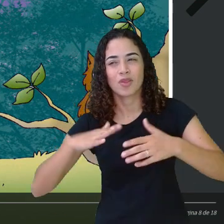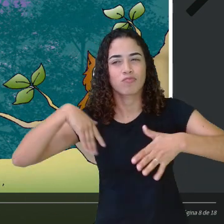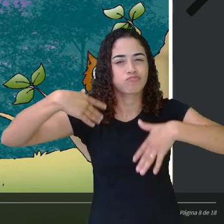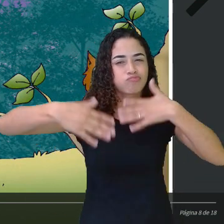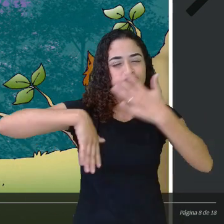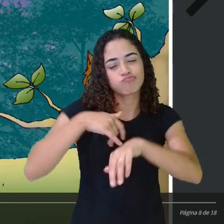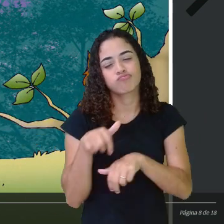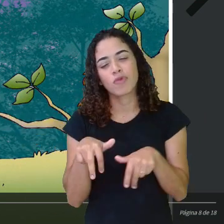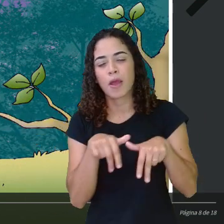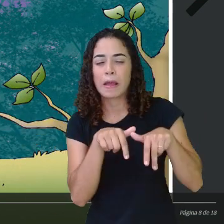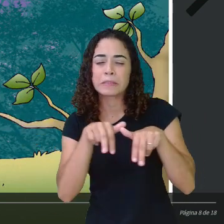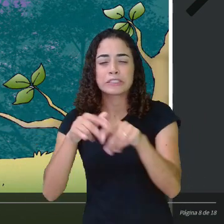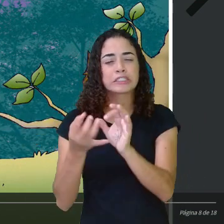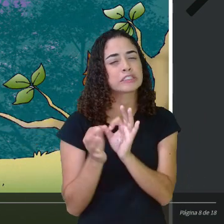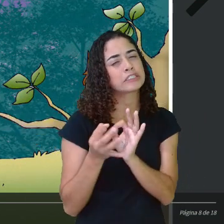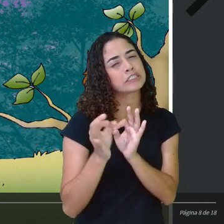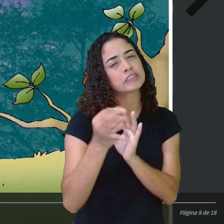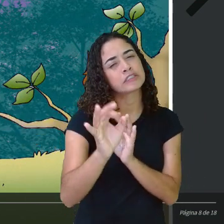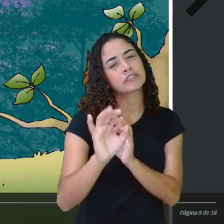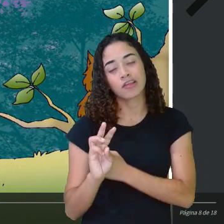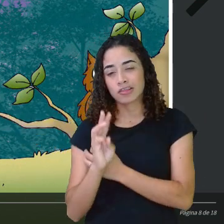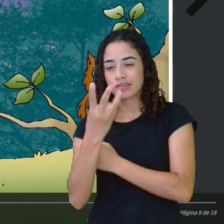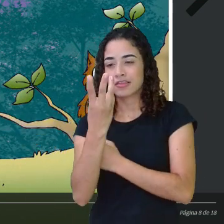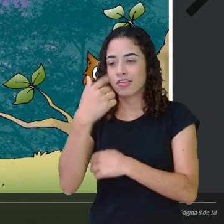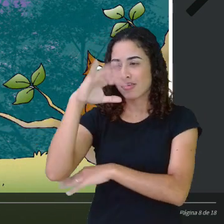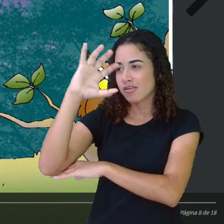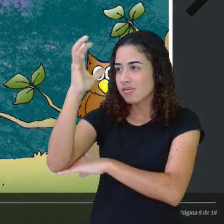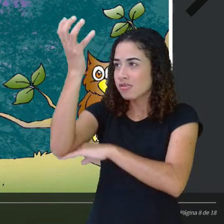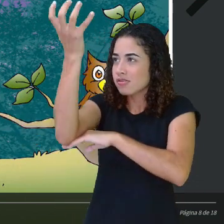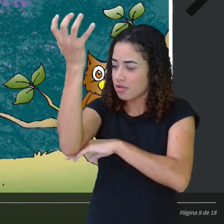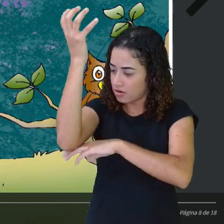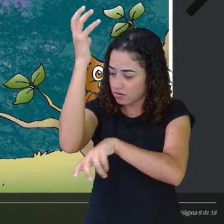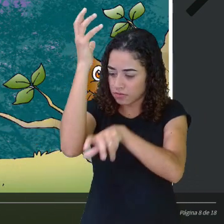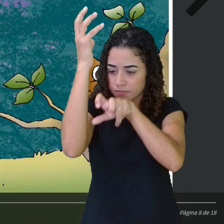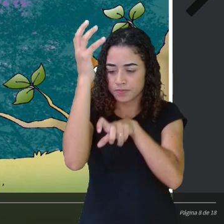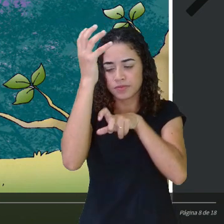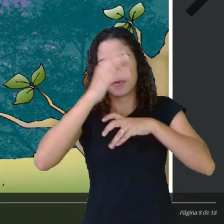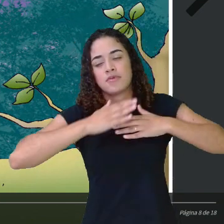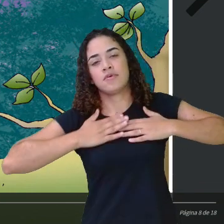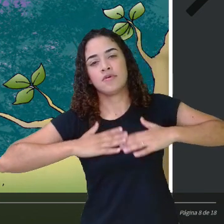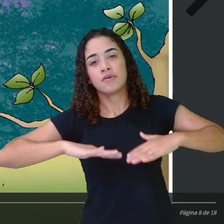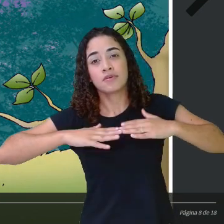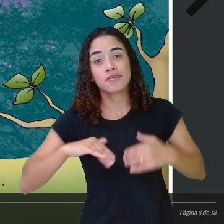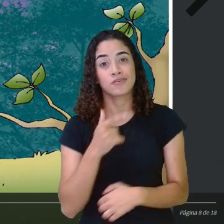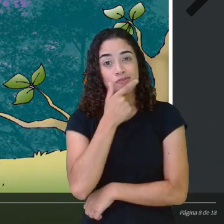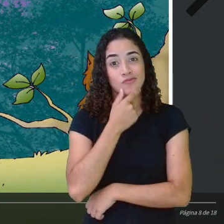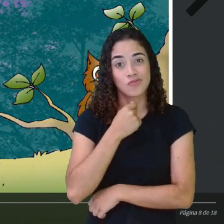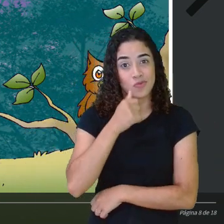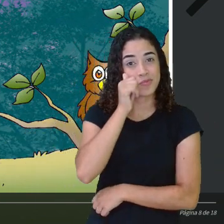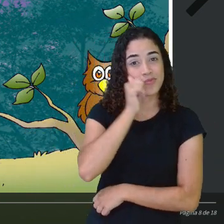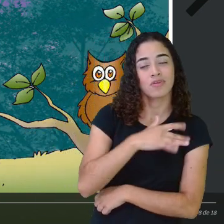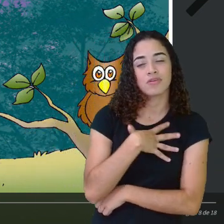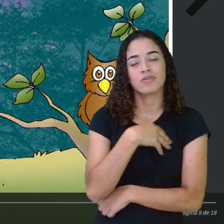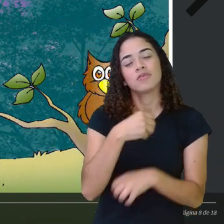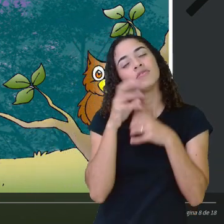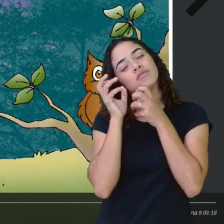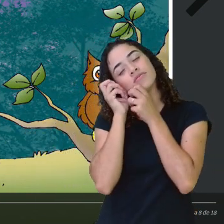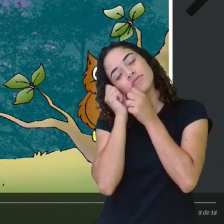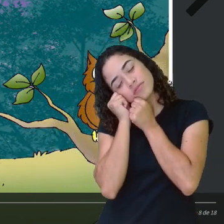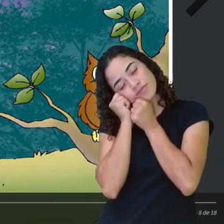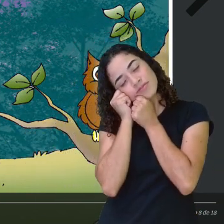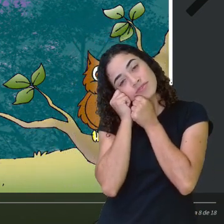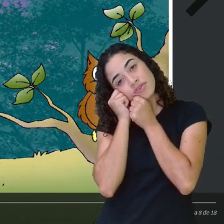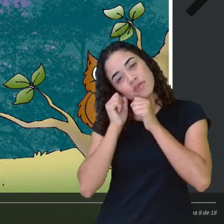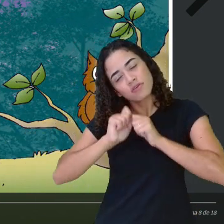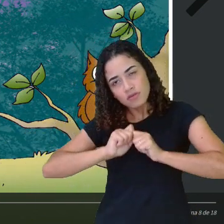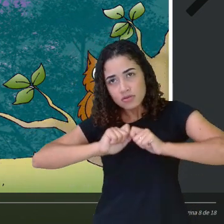longa caminhada, os três pararam debaixo de uma árvore para descansar. João e Maria pegaram no sono. Quando